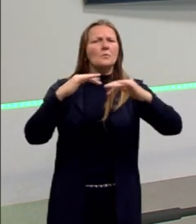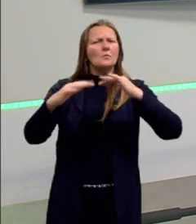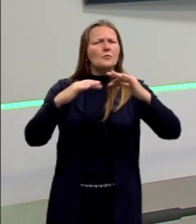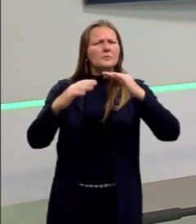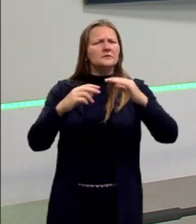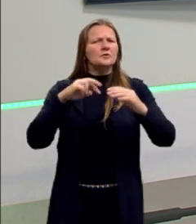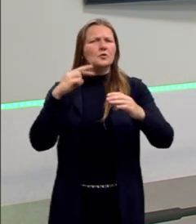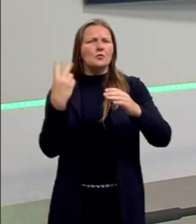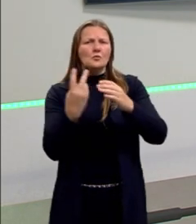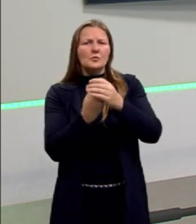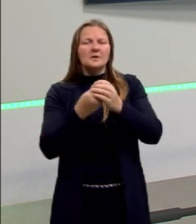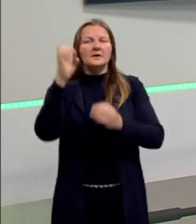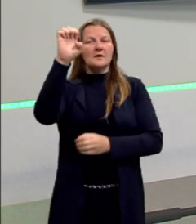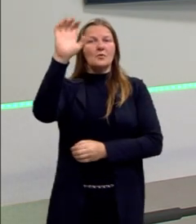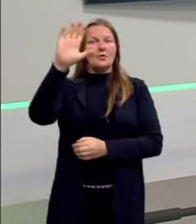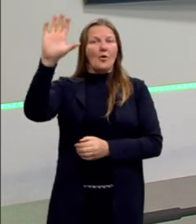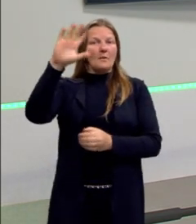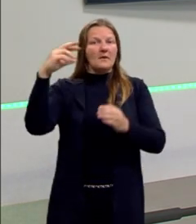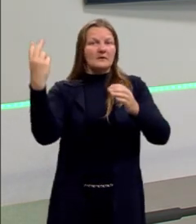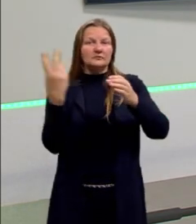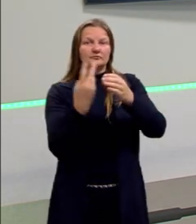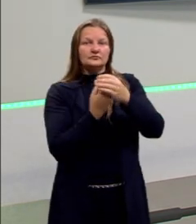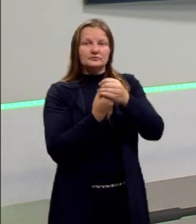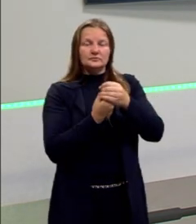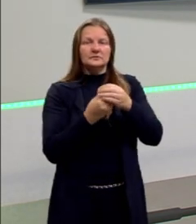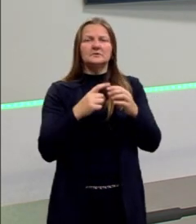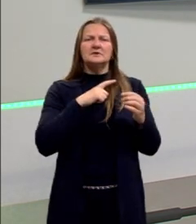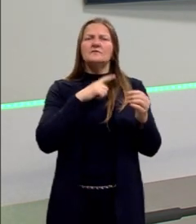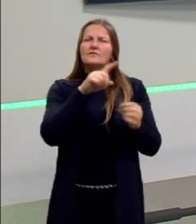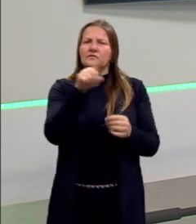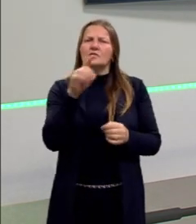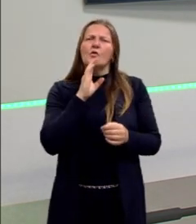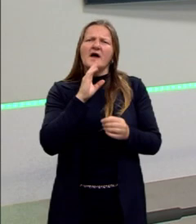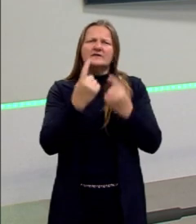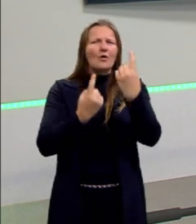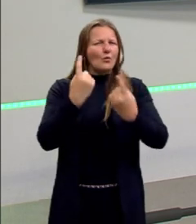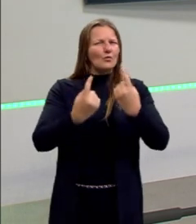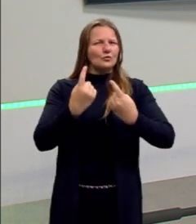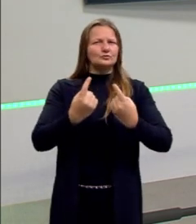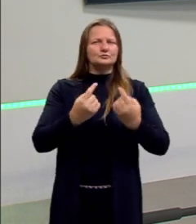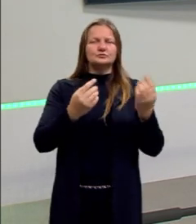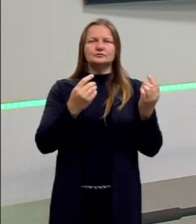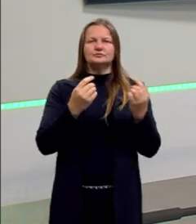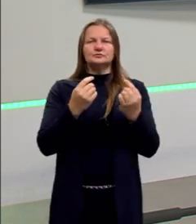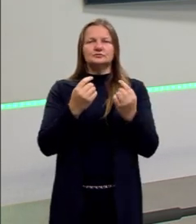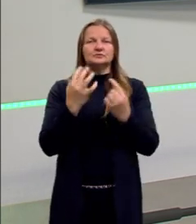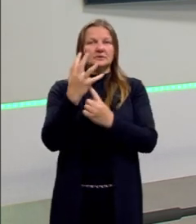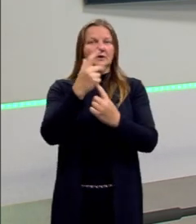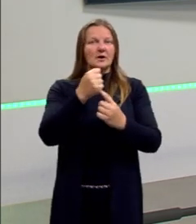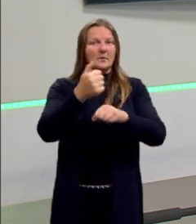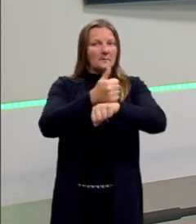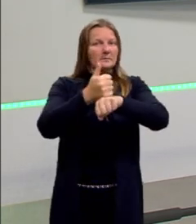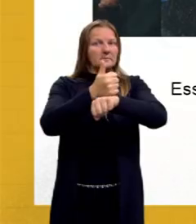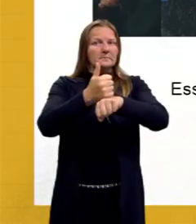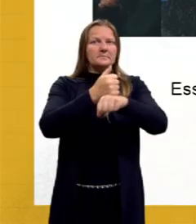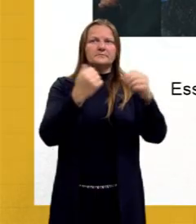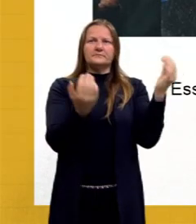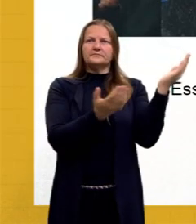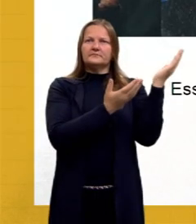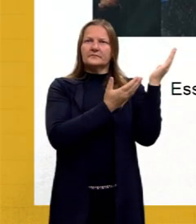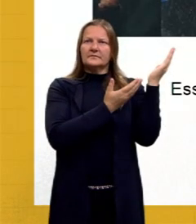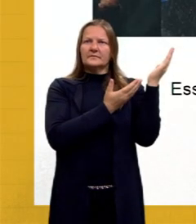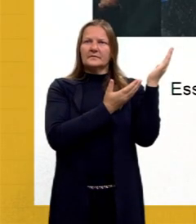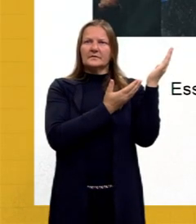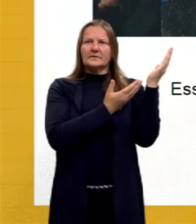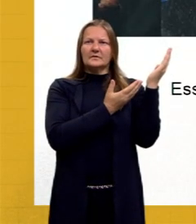de vanguarda europeia. Vocês, certamente, já conhecem alguns destes artistas que eu trago aqui para vocês. Vocês,